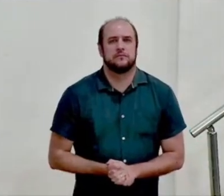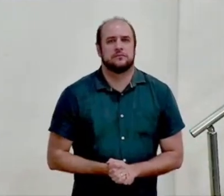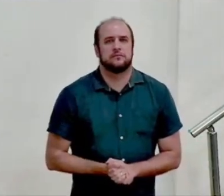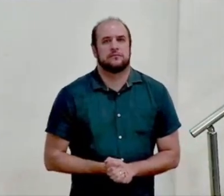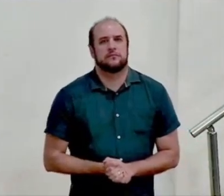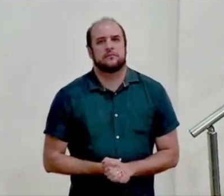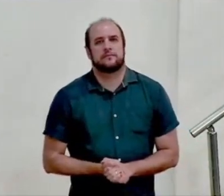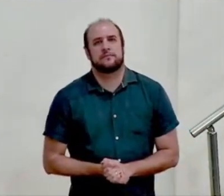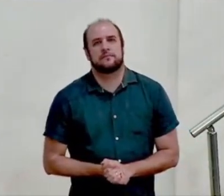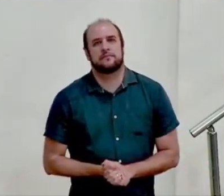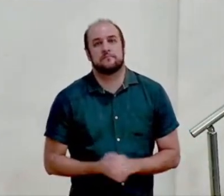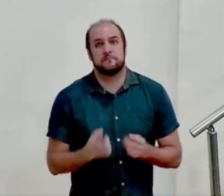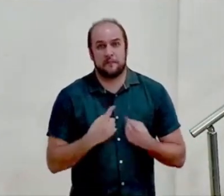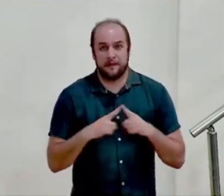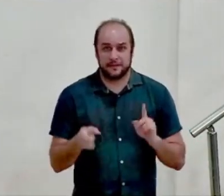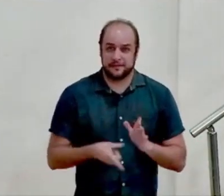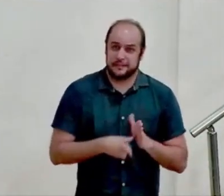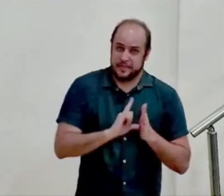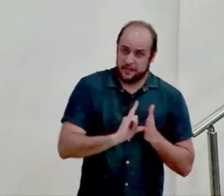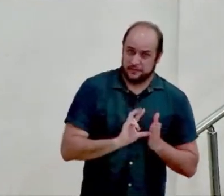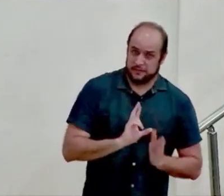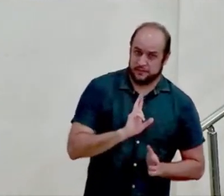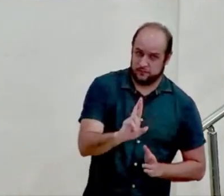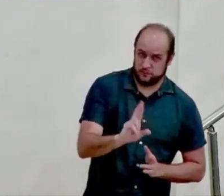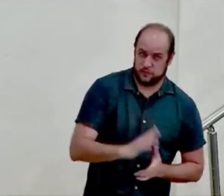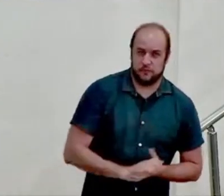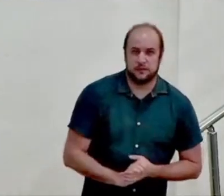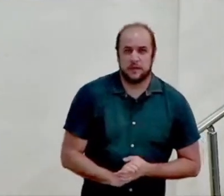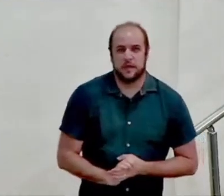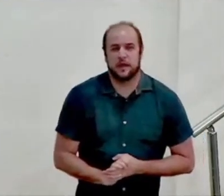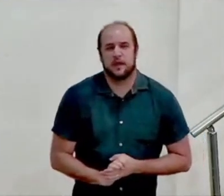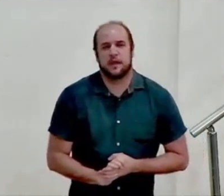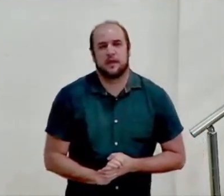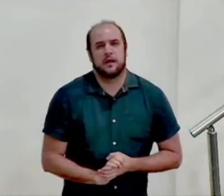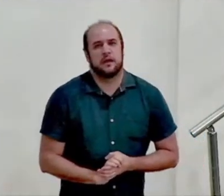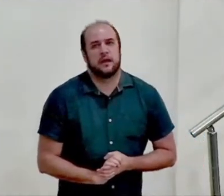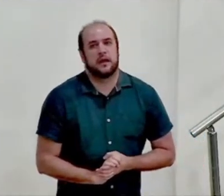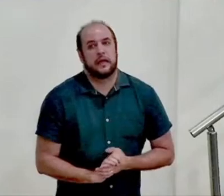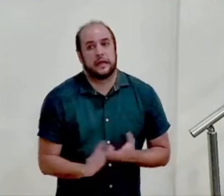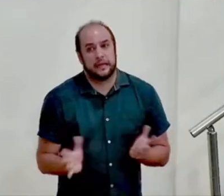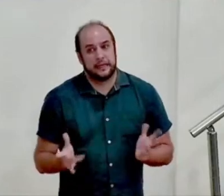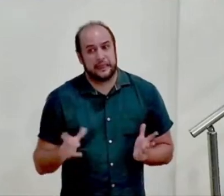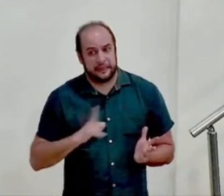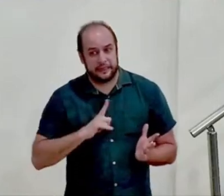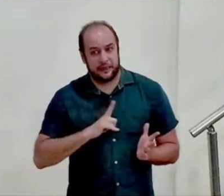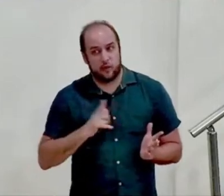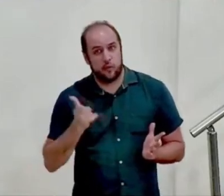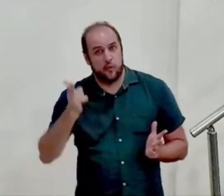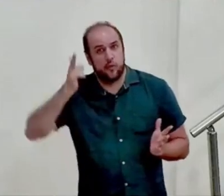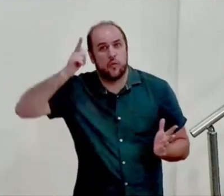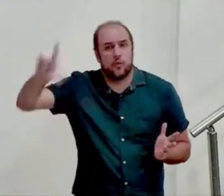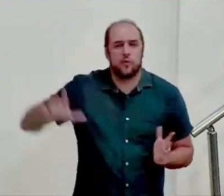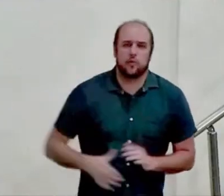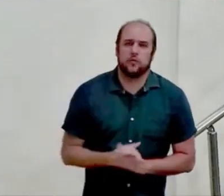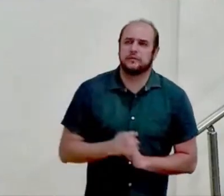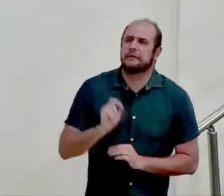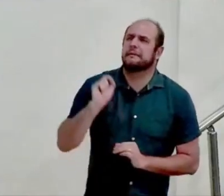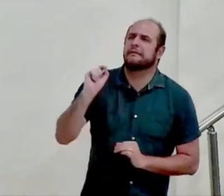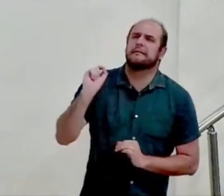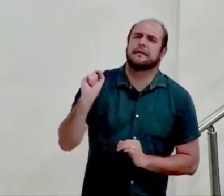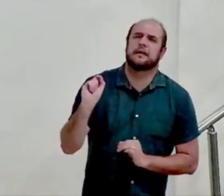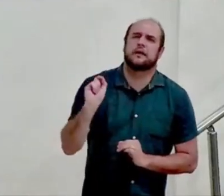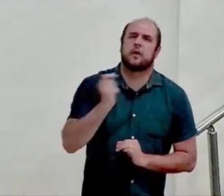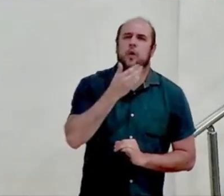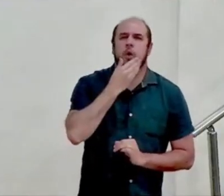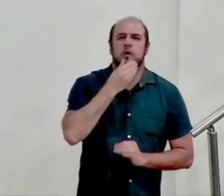mas antes de responder a você sobre essa questão nós temos uma outra questão quem é esse homem justo que o